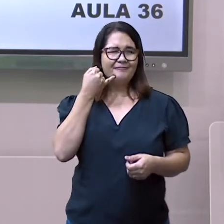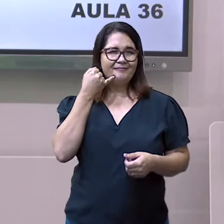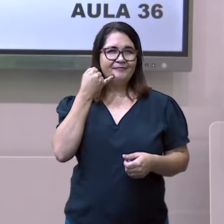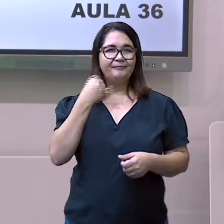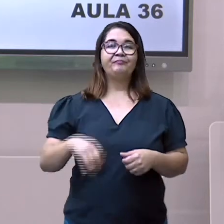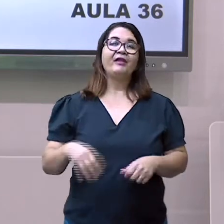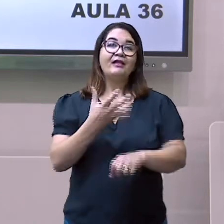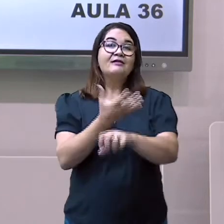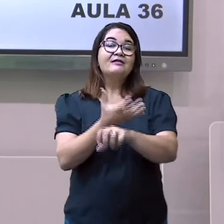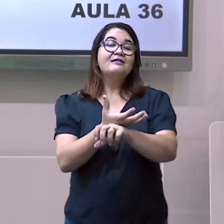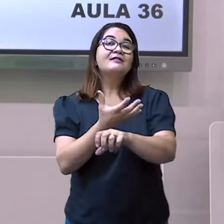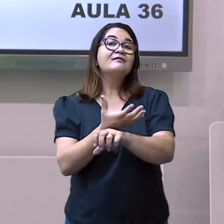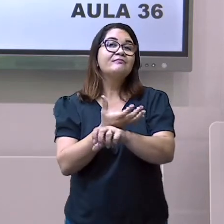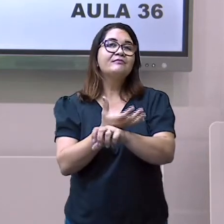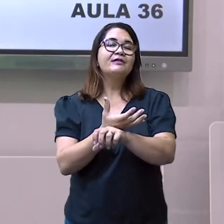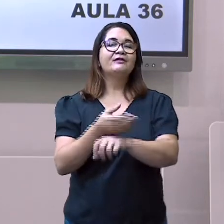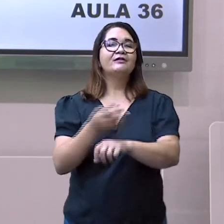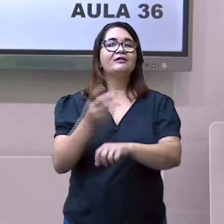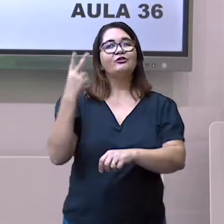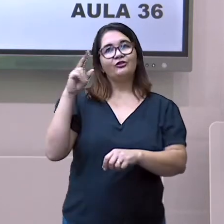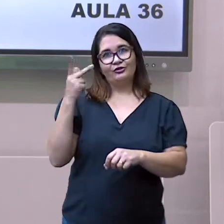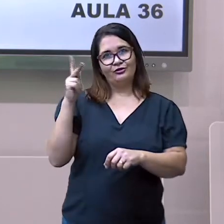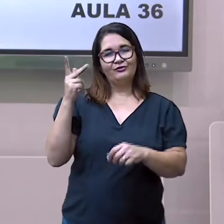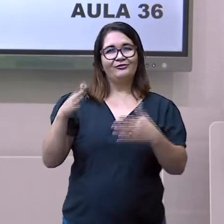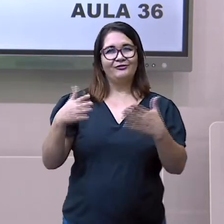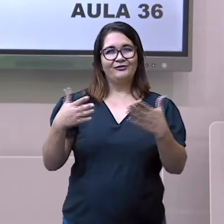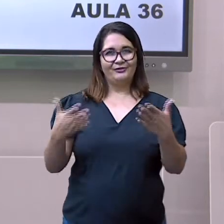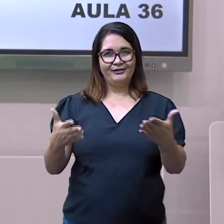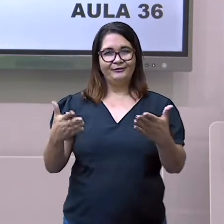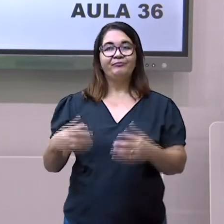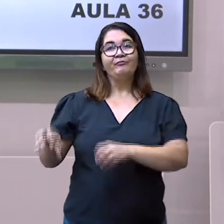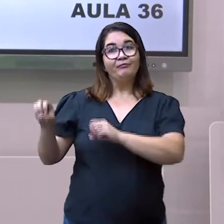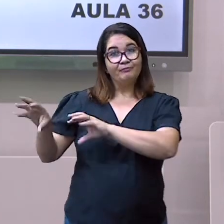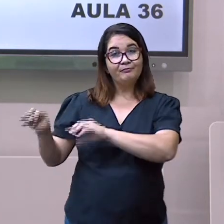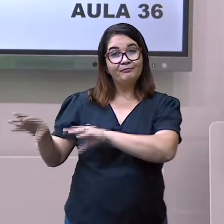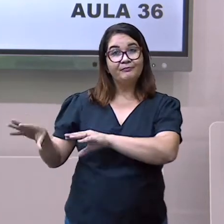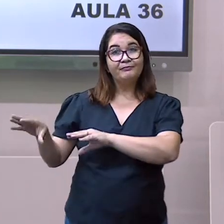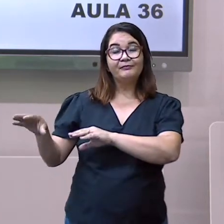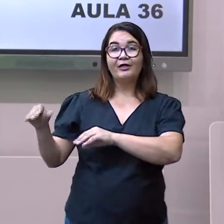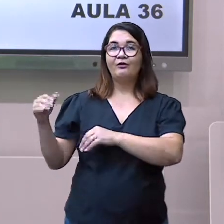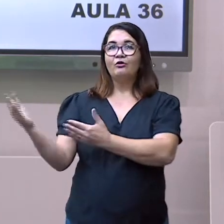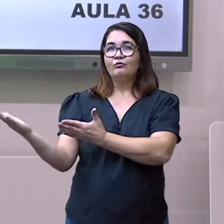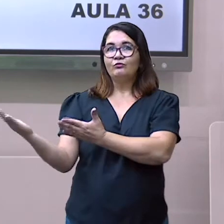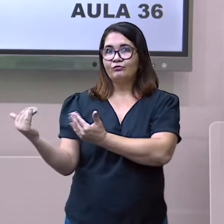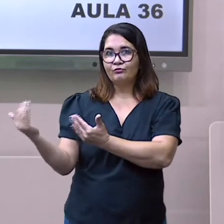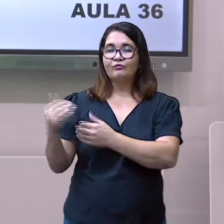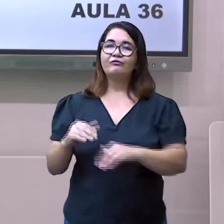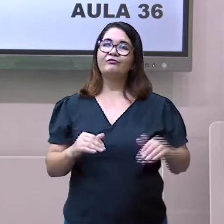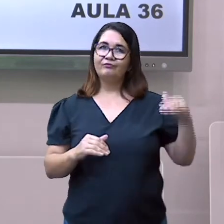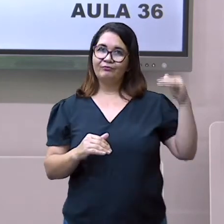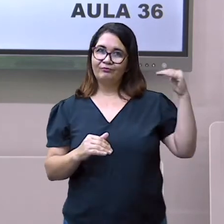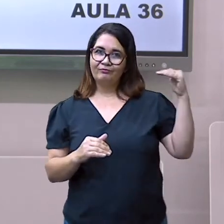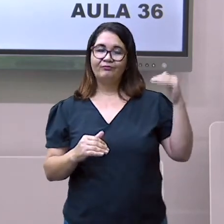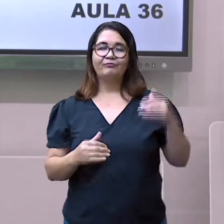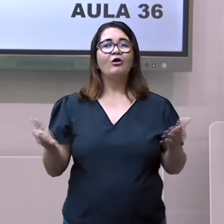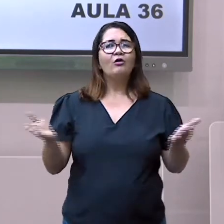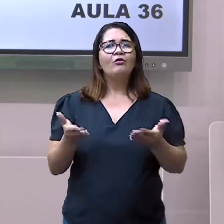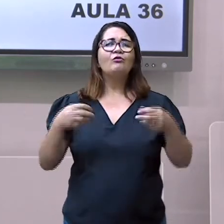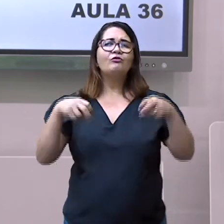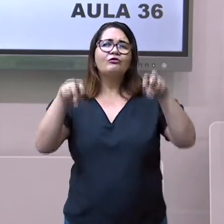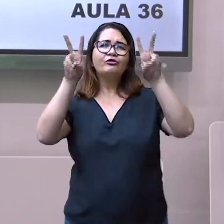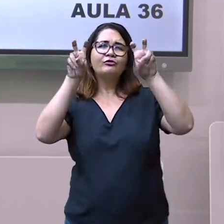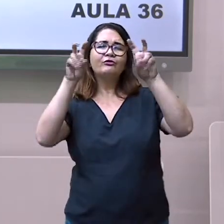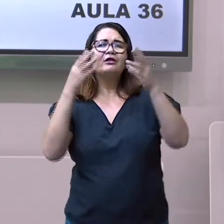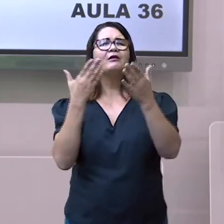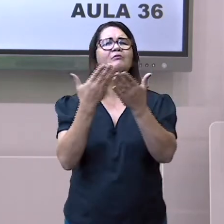História da Educação de Jovens e Adultos. Na nossa aula de hoje, falaremos sobre as cidades, como são